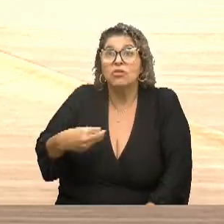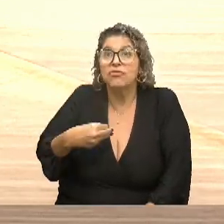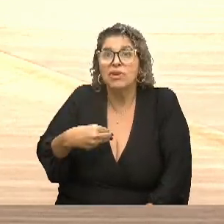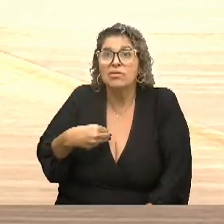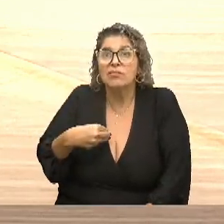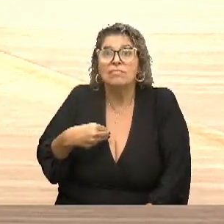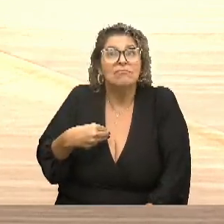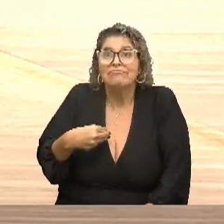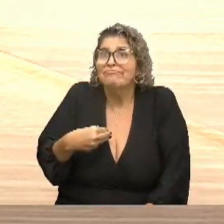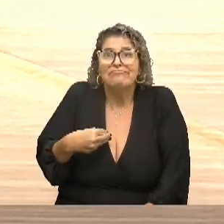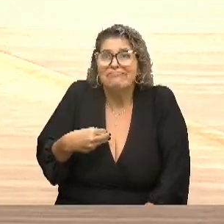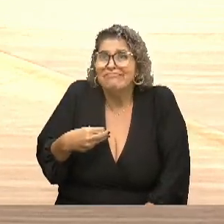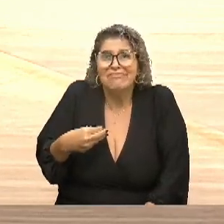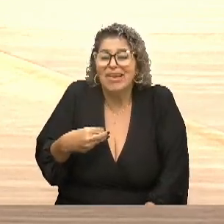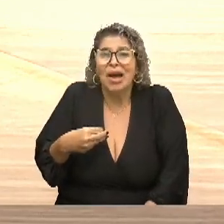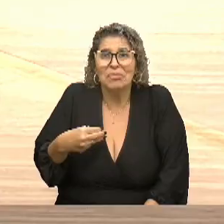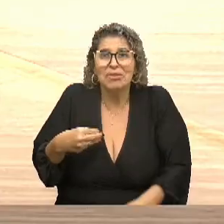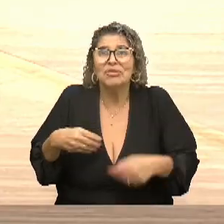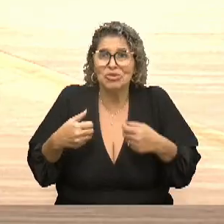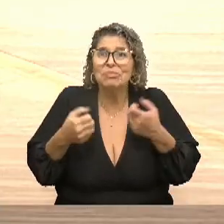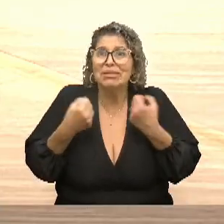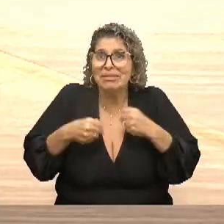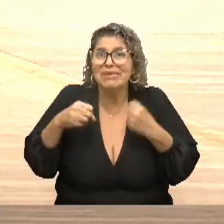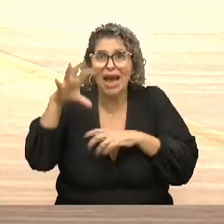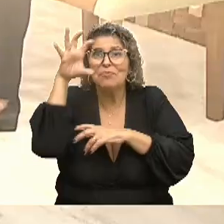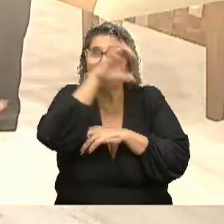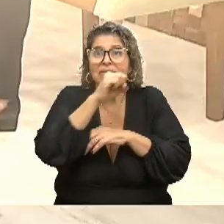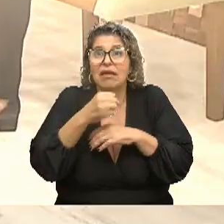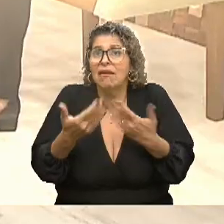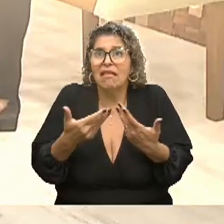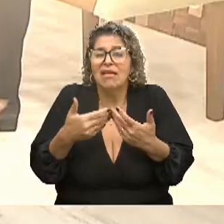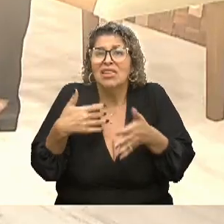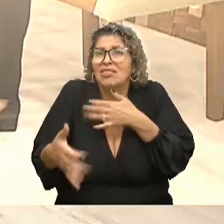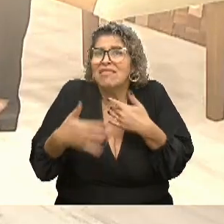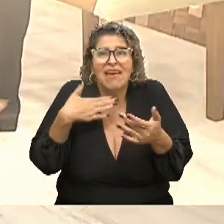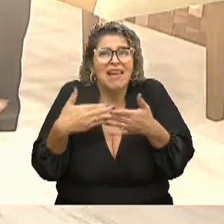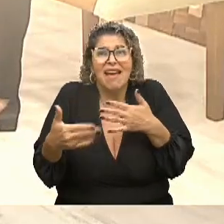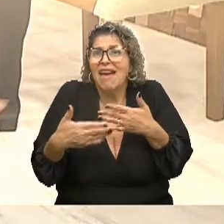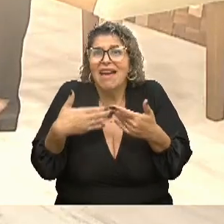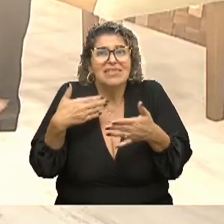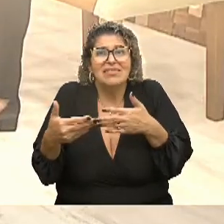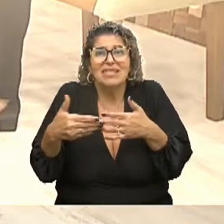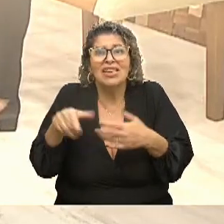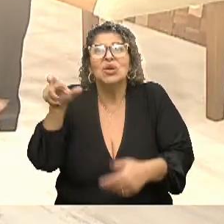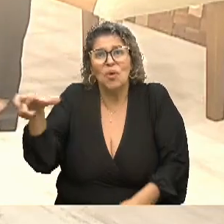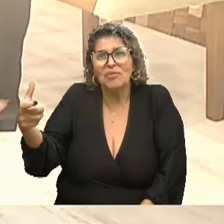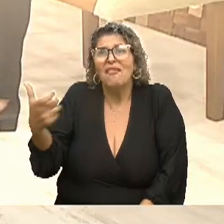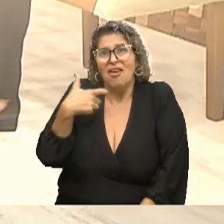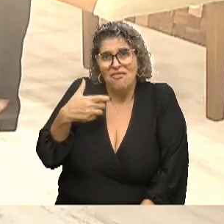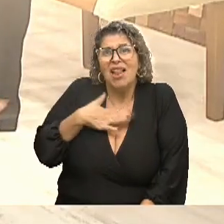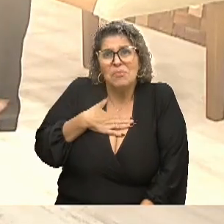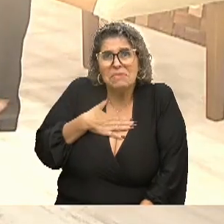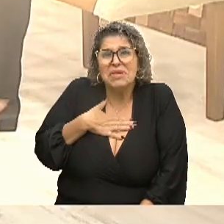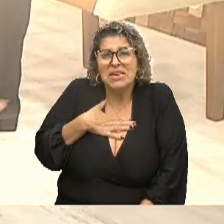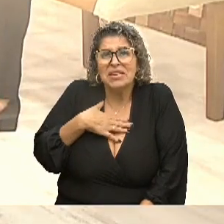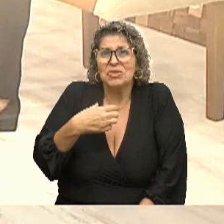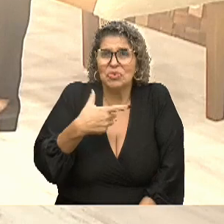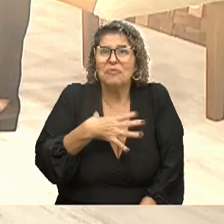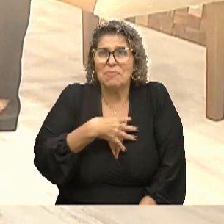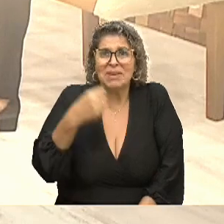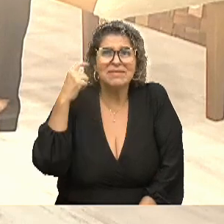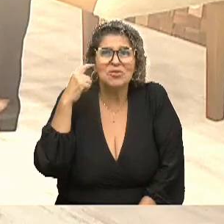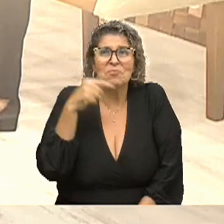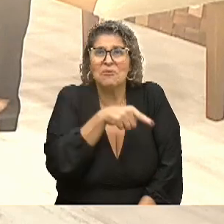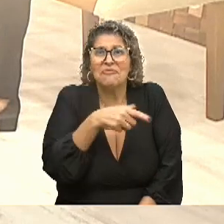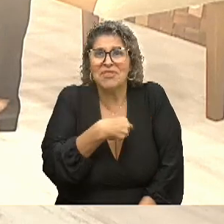ter uma casca mais grossa, que a gente adquire, né? O que interessa o que o outro pensa do meu filho? Se eu